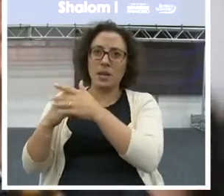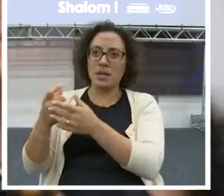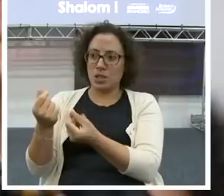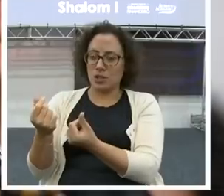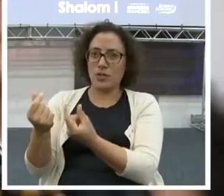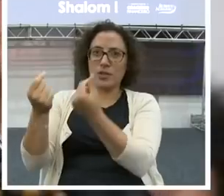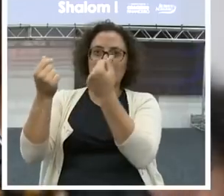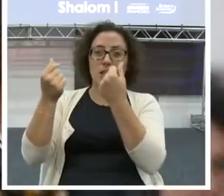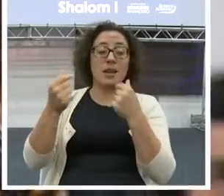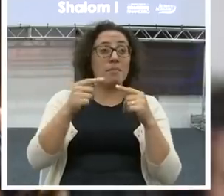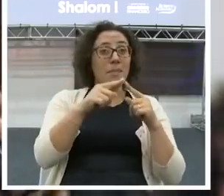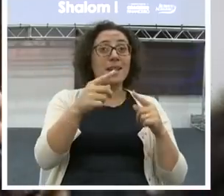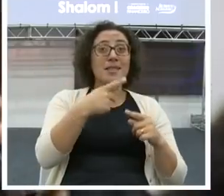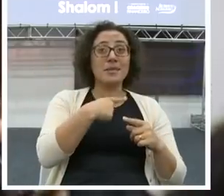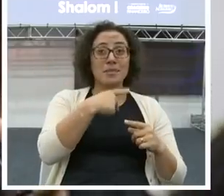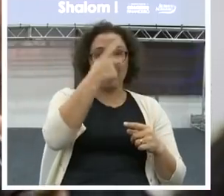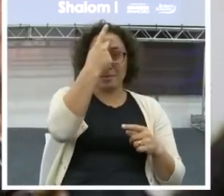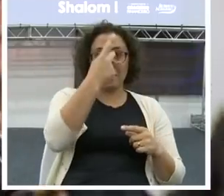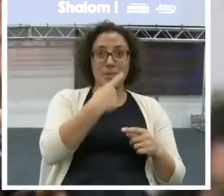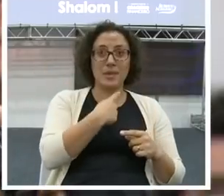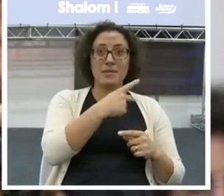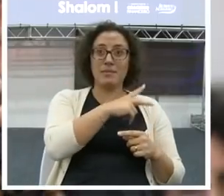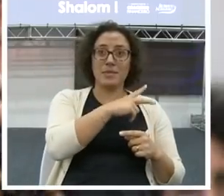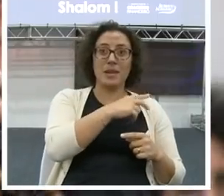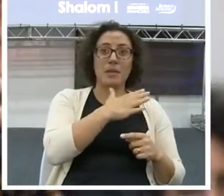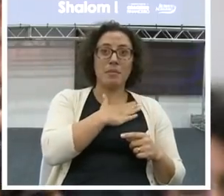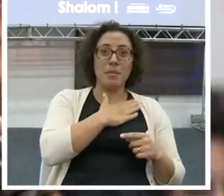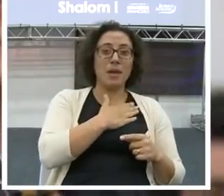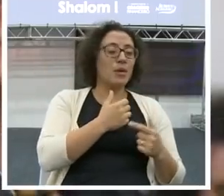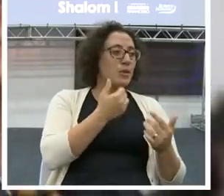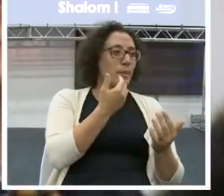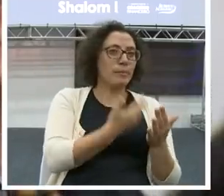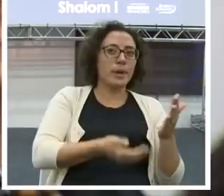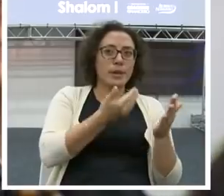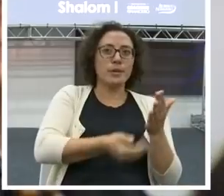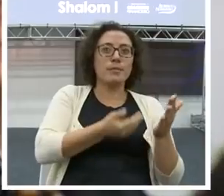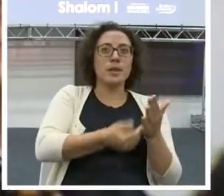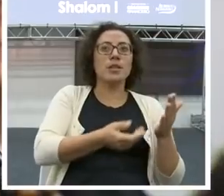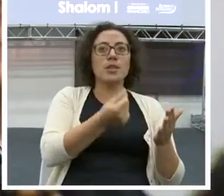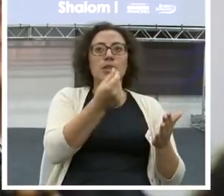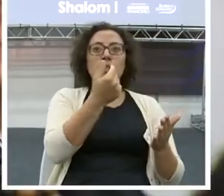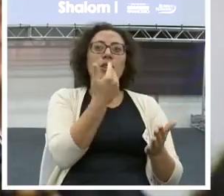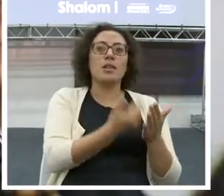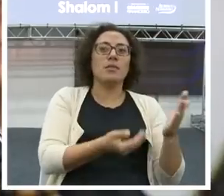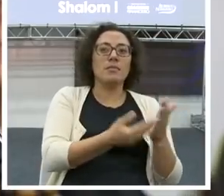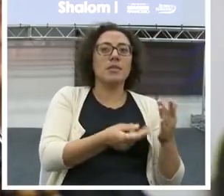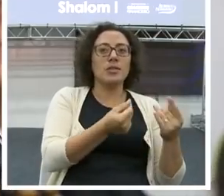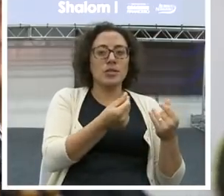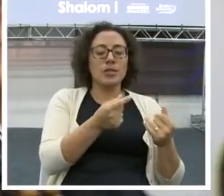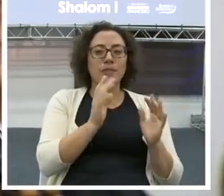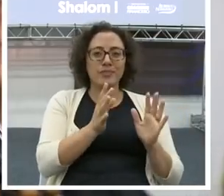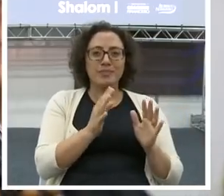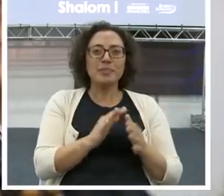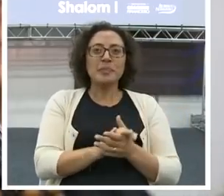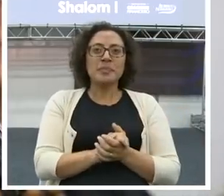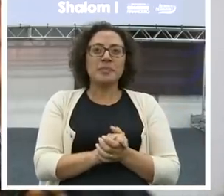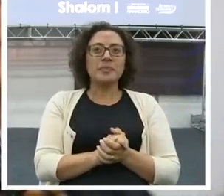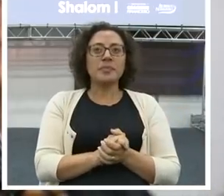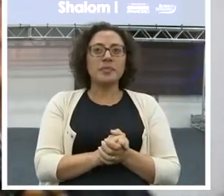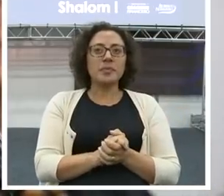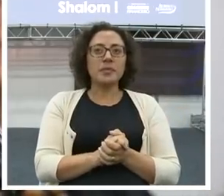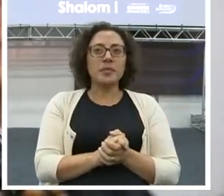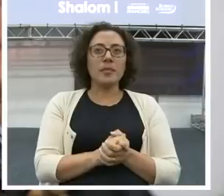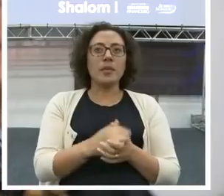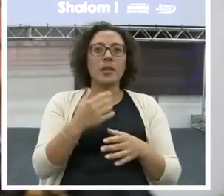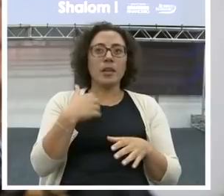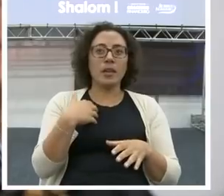conseguir administrar os meus recursos. Joguei muito dinheiro no lixo durante essa trajetória profissional. E eu até já